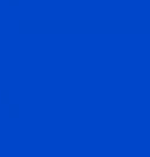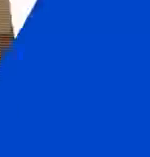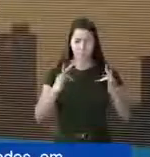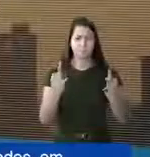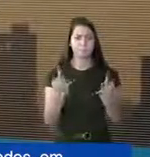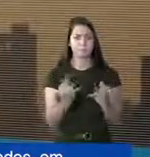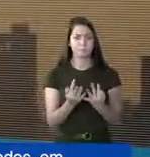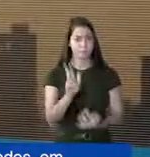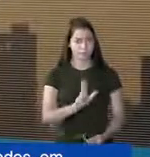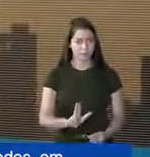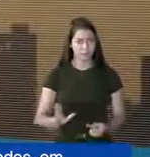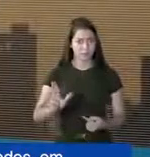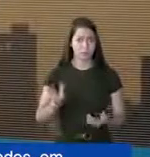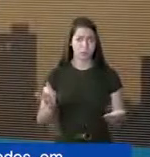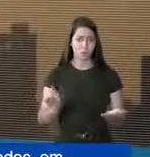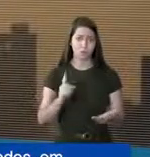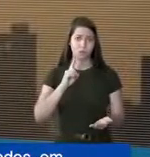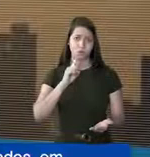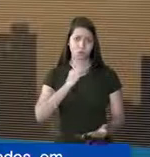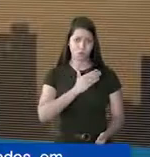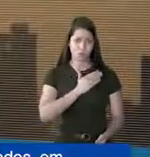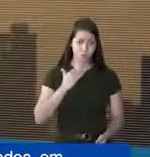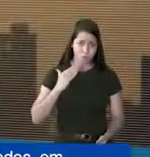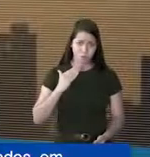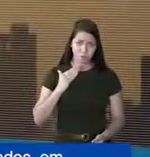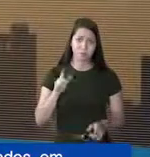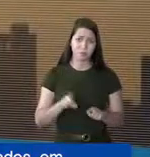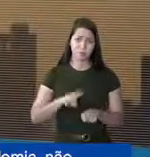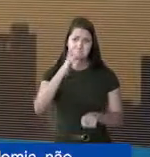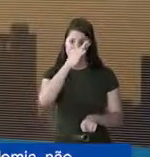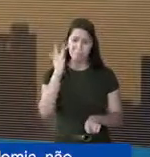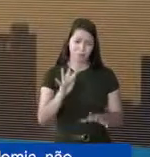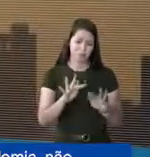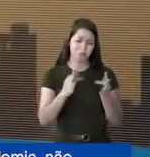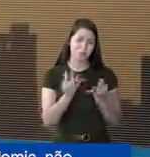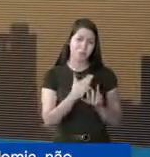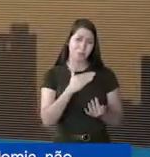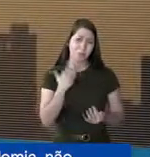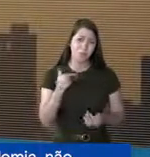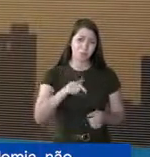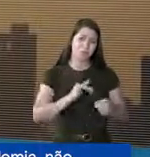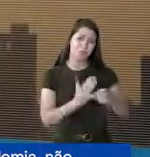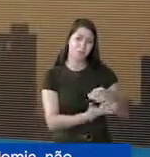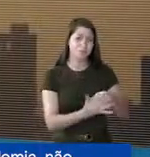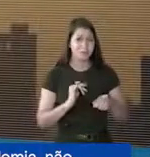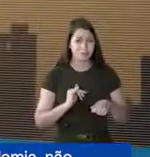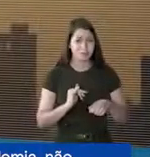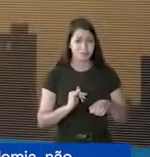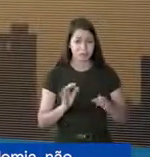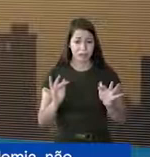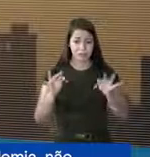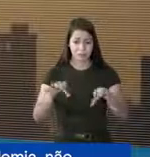Em respeito a todas as famílias de Uberlândia, nesse dia de finados, em especial àqueles que perderam seus entes queridos nesta